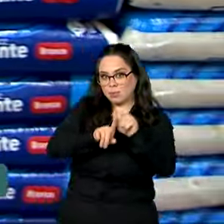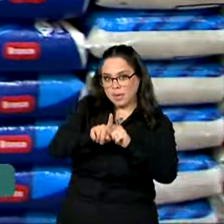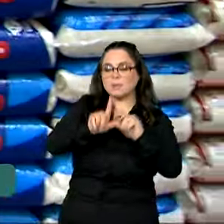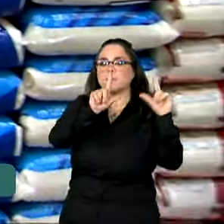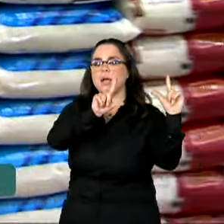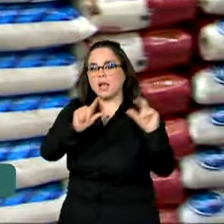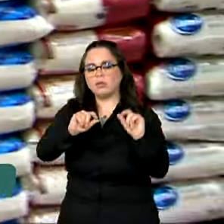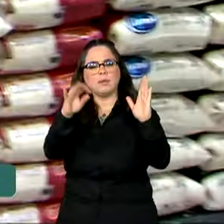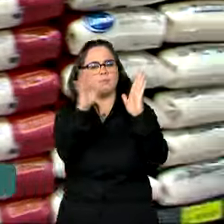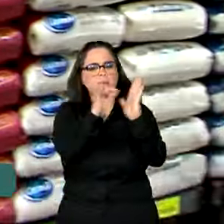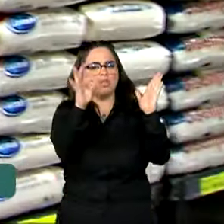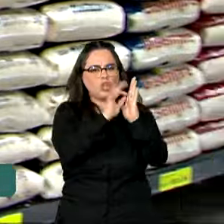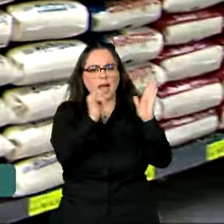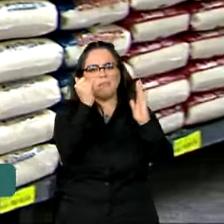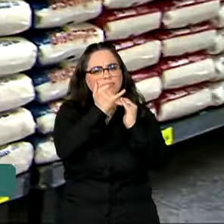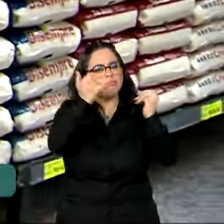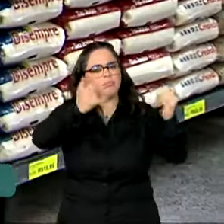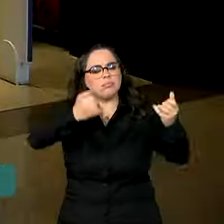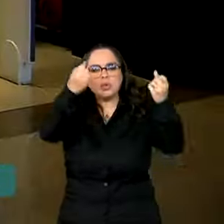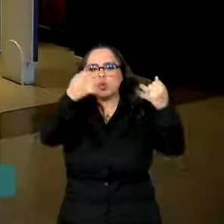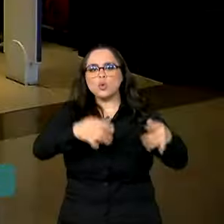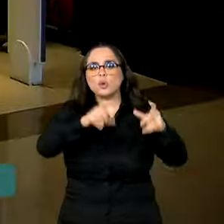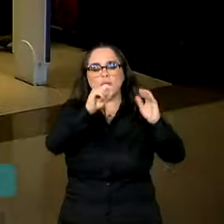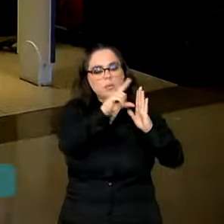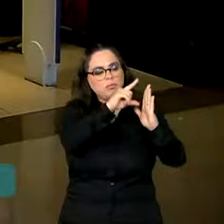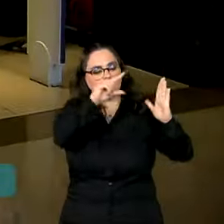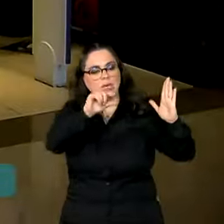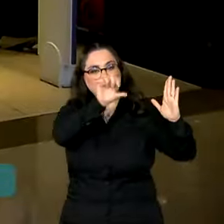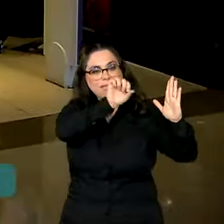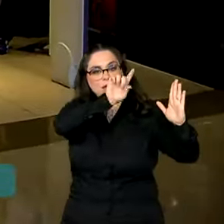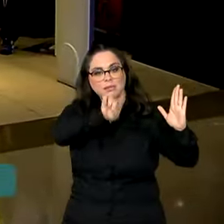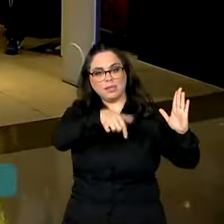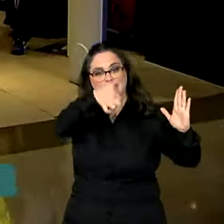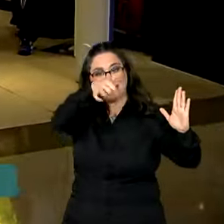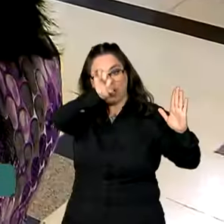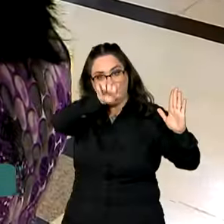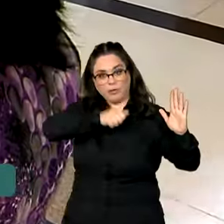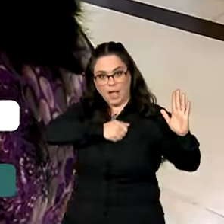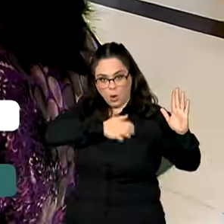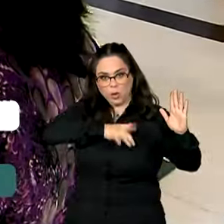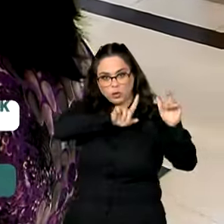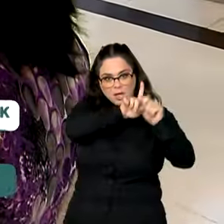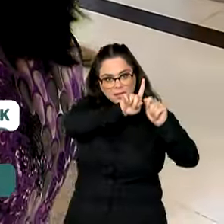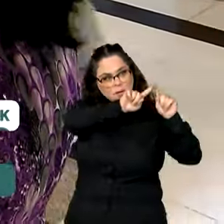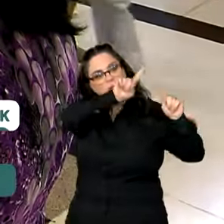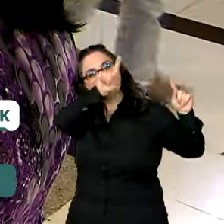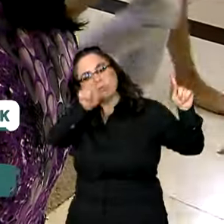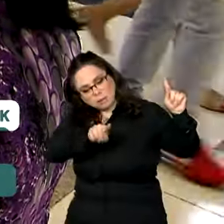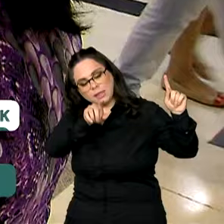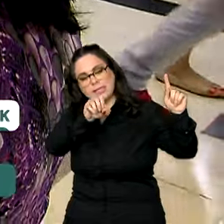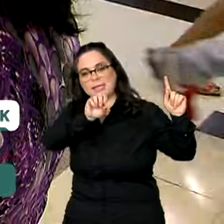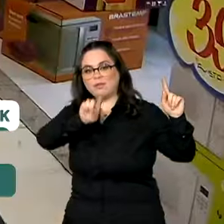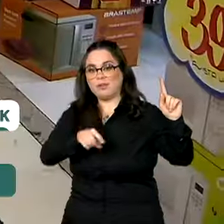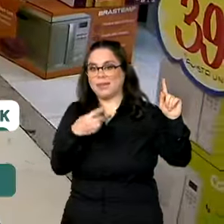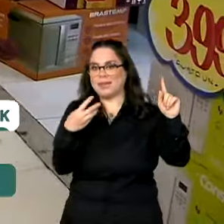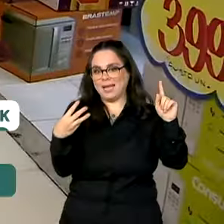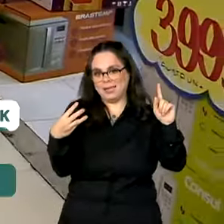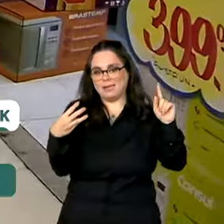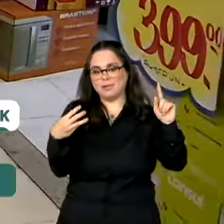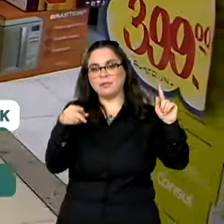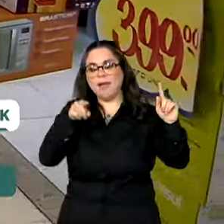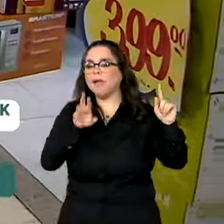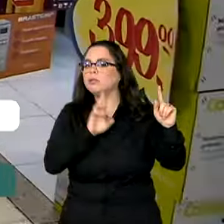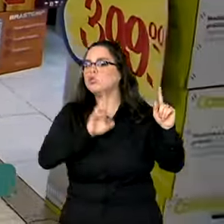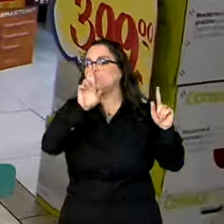acordo com o IBGE, o índice caiu de 0,19% em agosto para 0,13%. É o